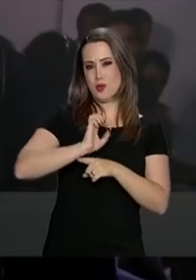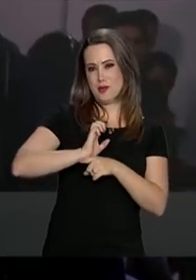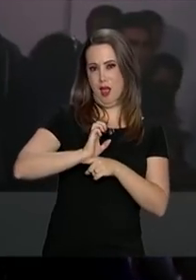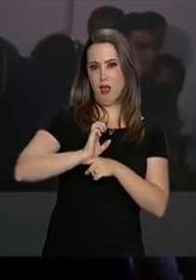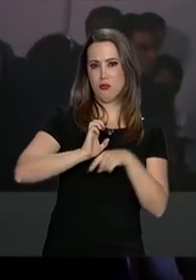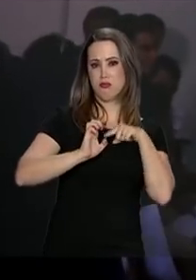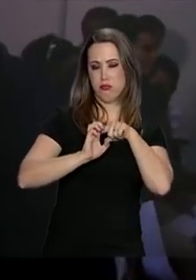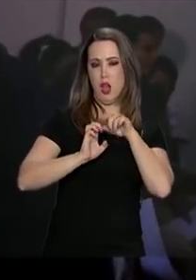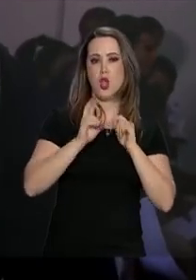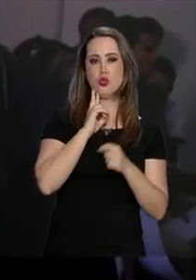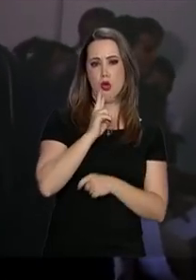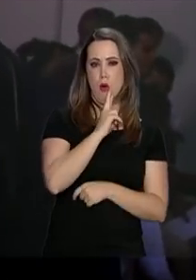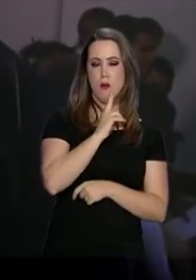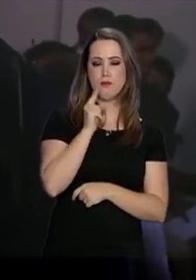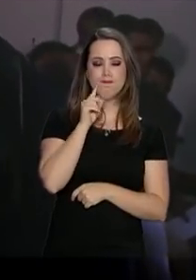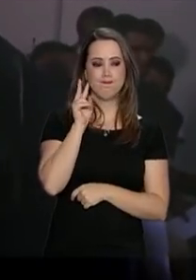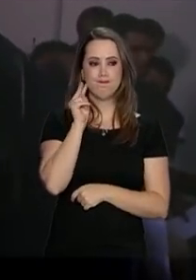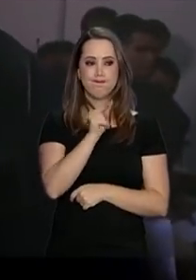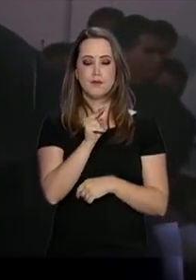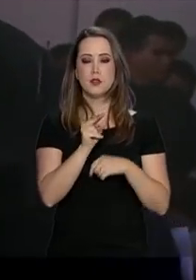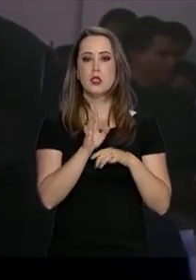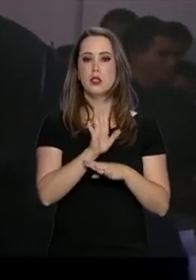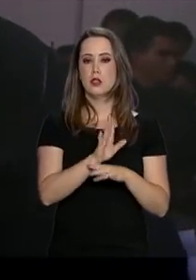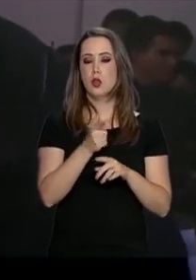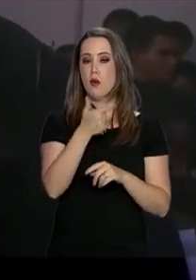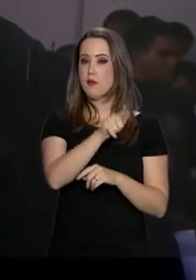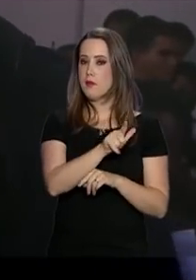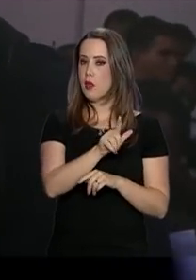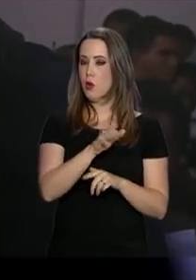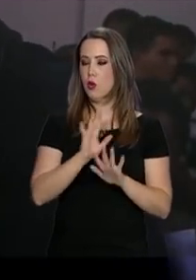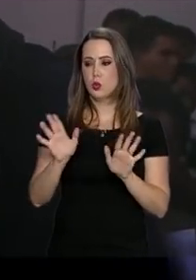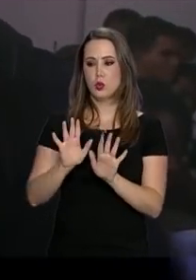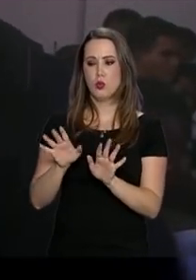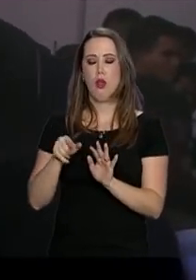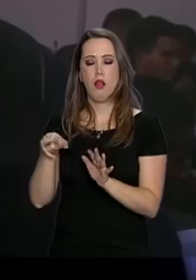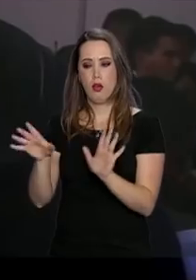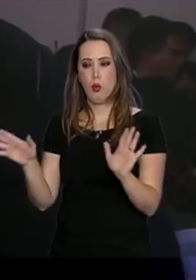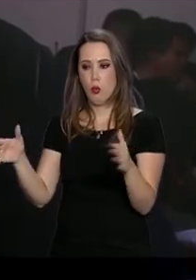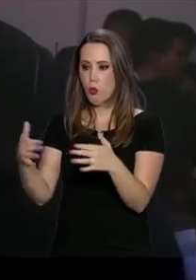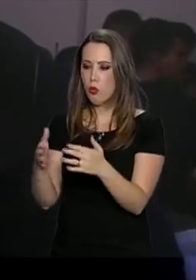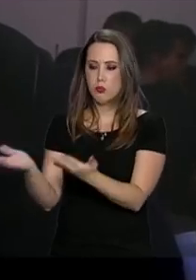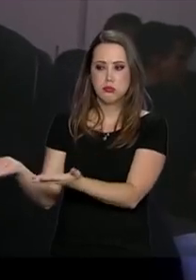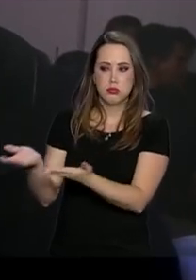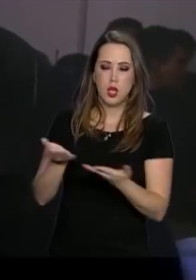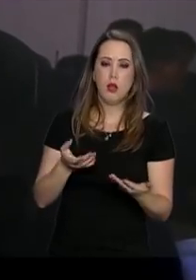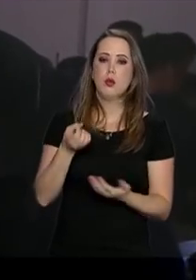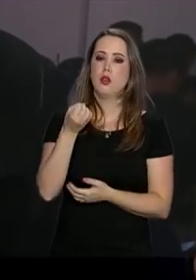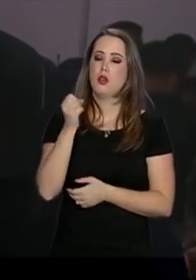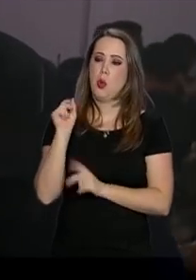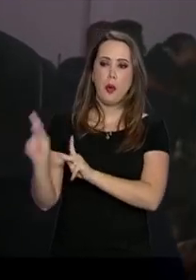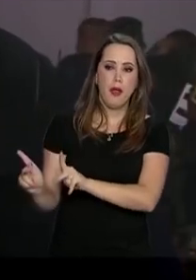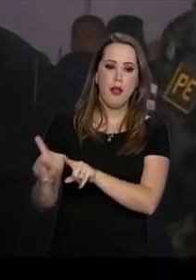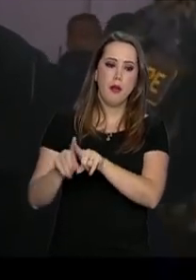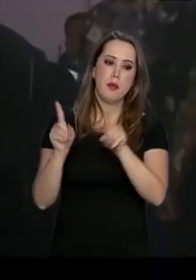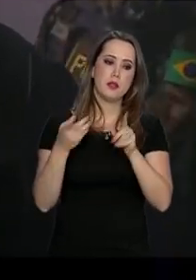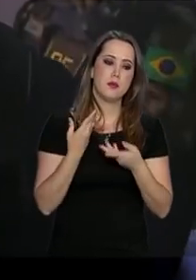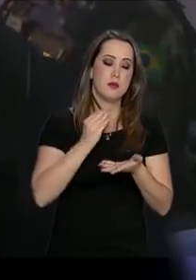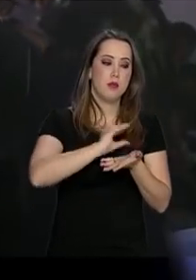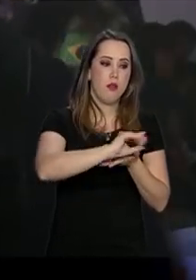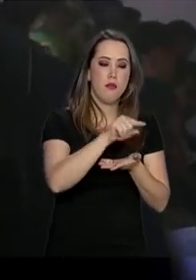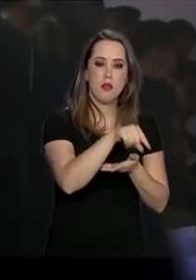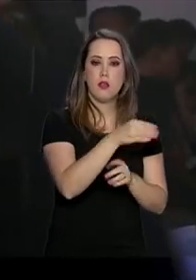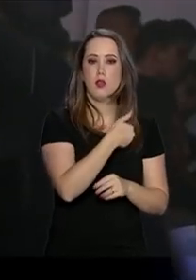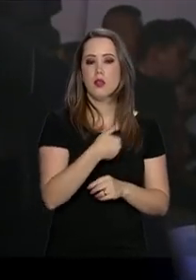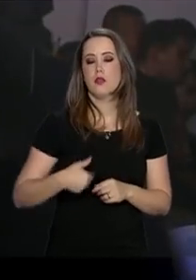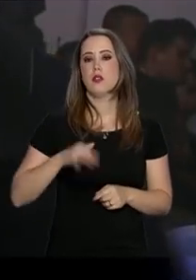outro viés, que não é relativo à operação acolhida, e sim de um repasse de recursos